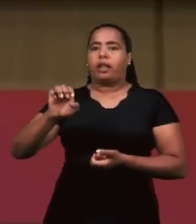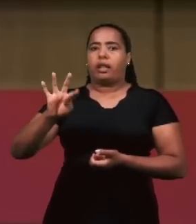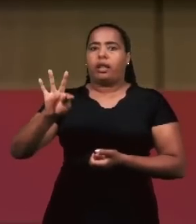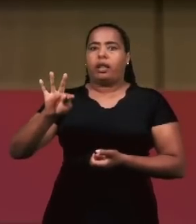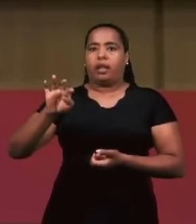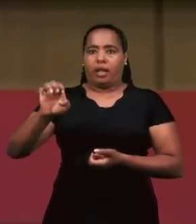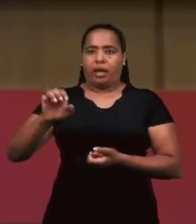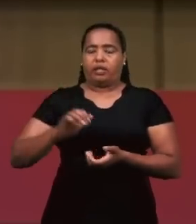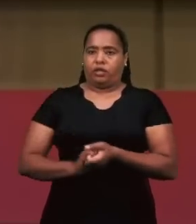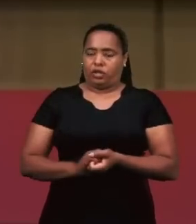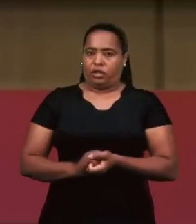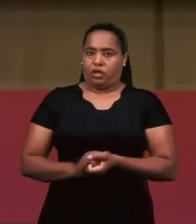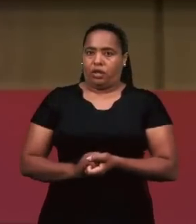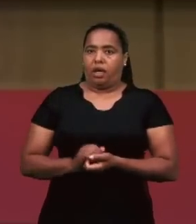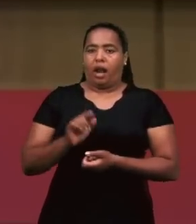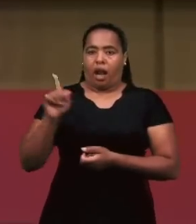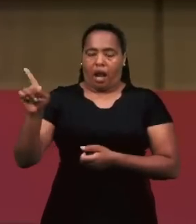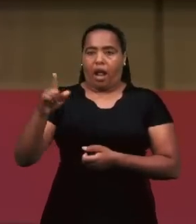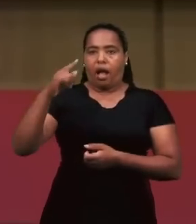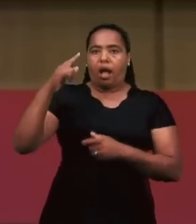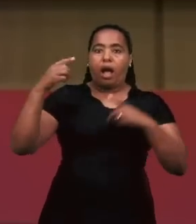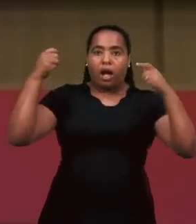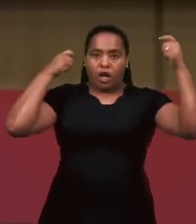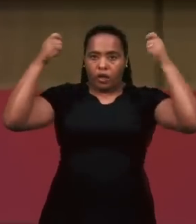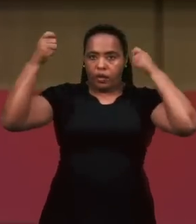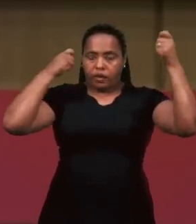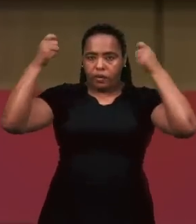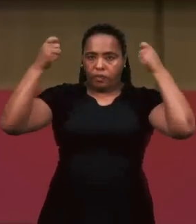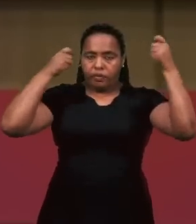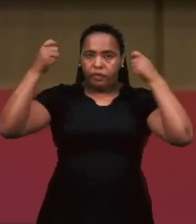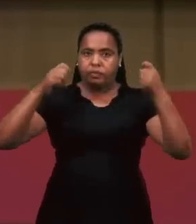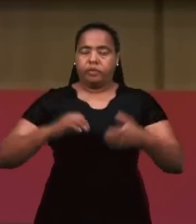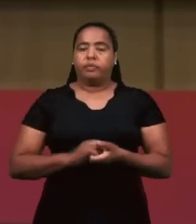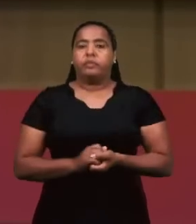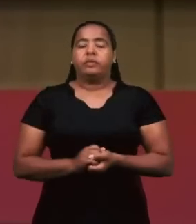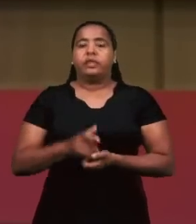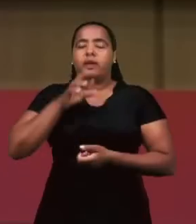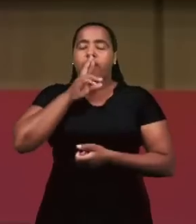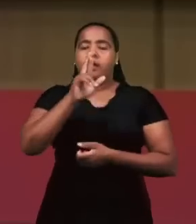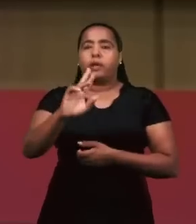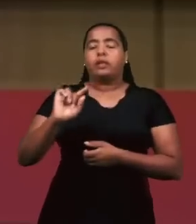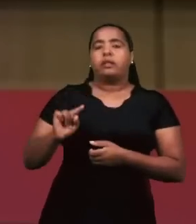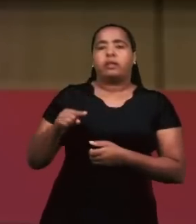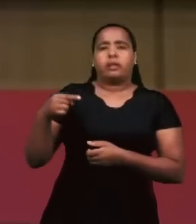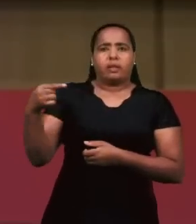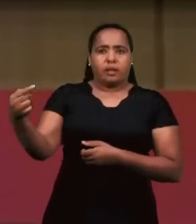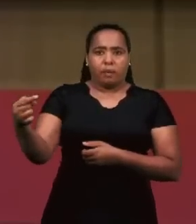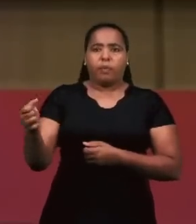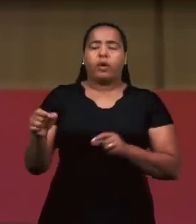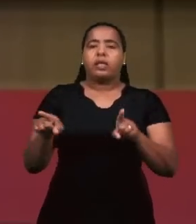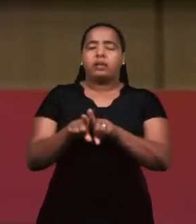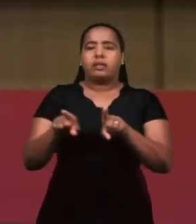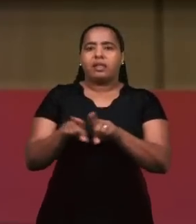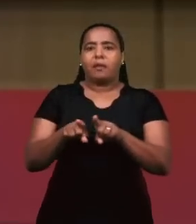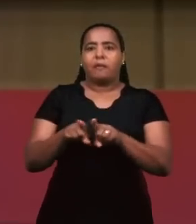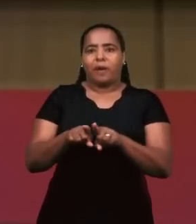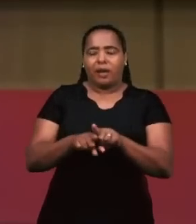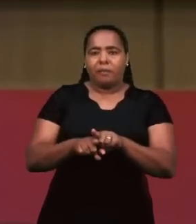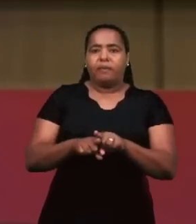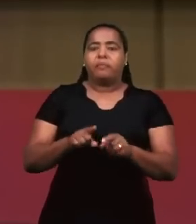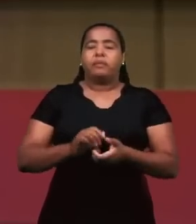Igreja de Puebla, ali no México. Portanto, ela vai dar essa resposta e logo em seguida nós iremos lá para o Ceará,